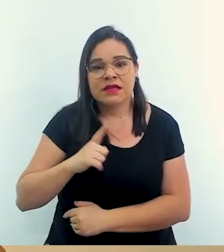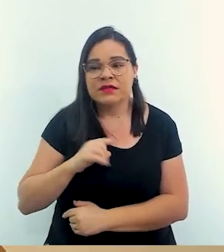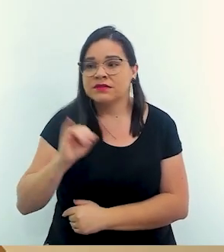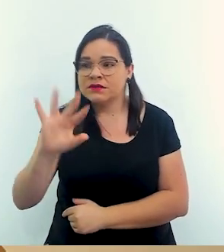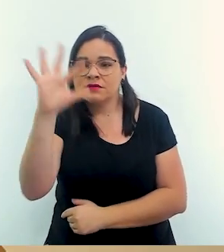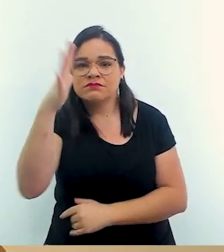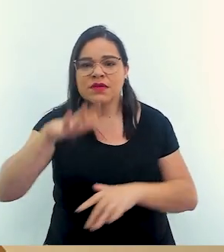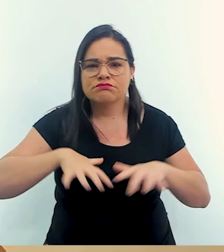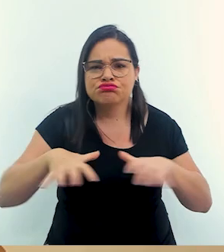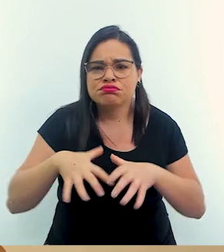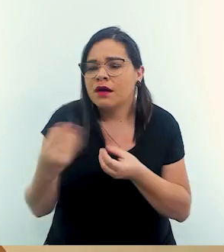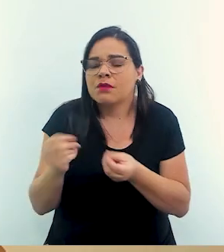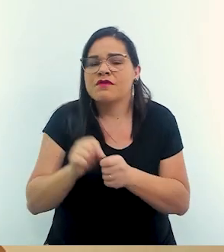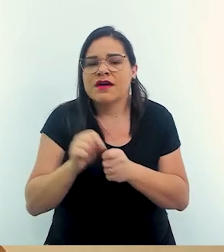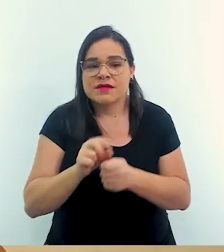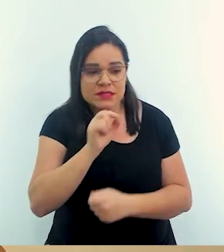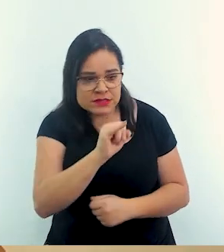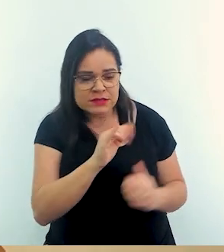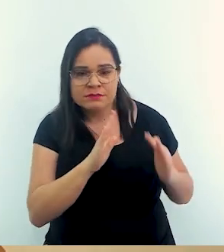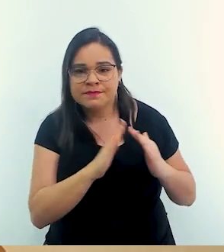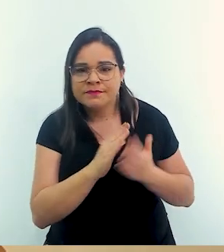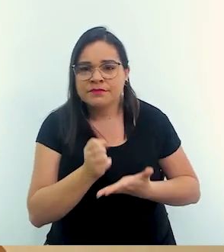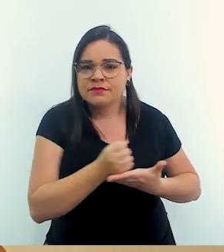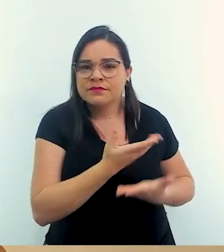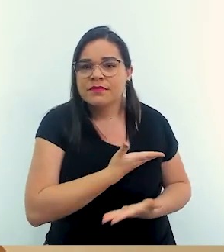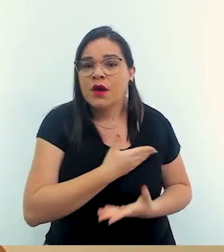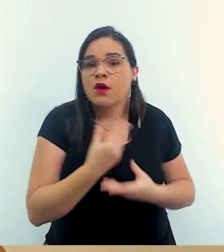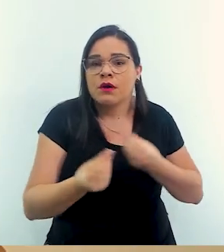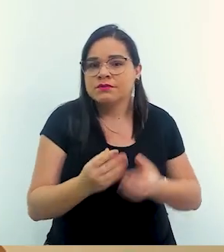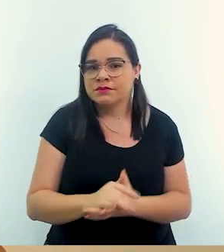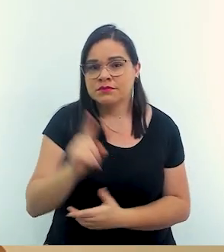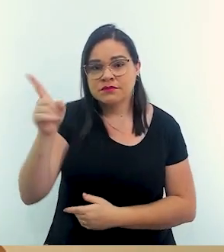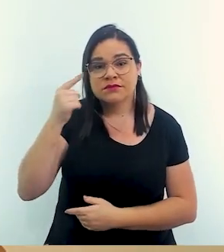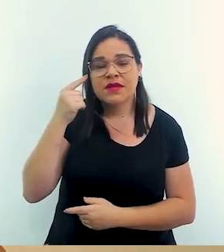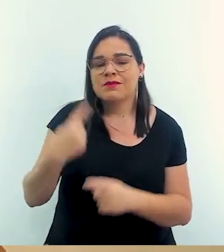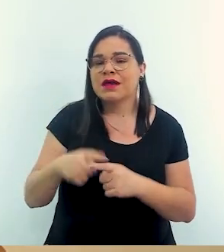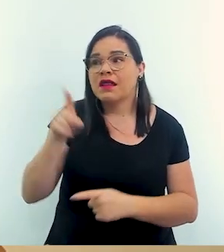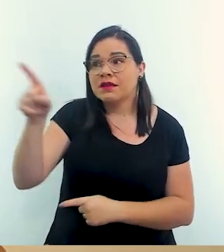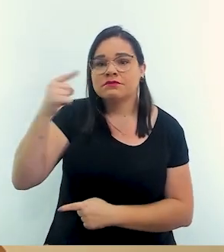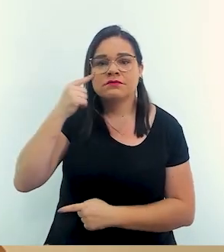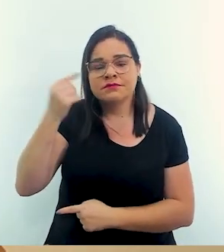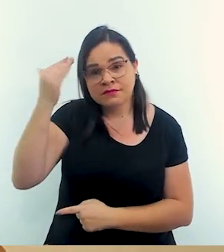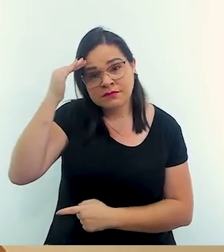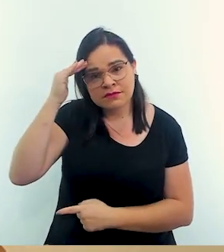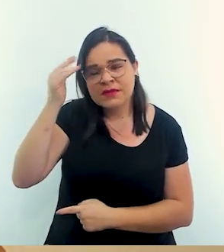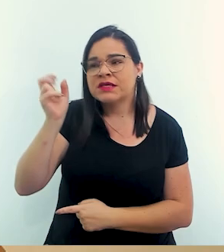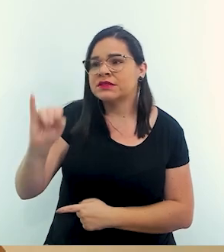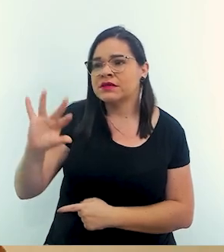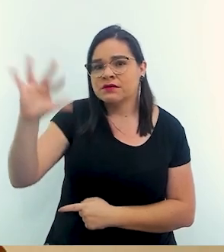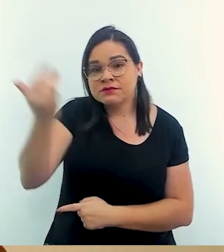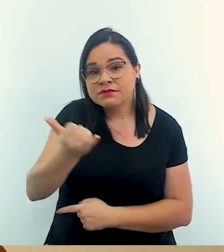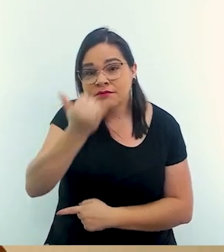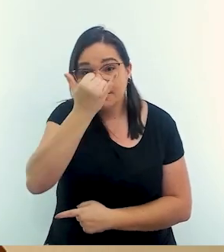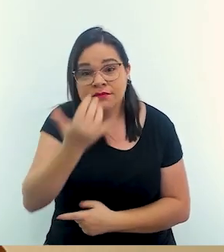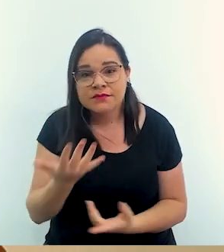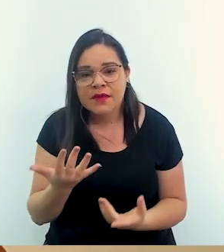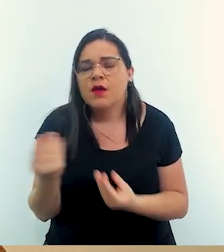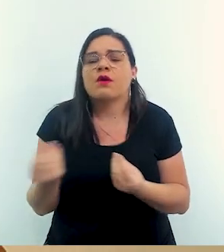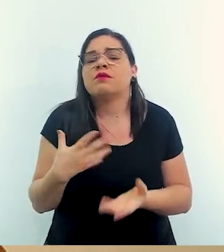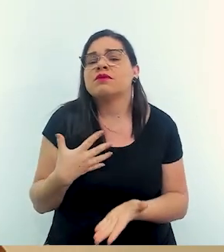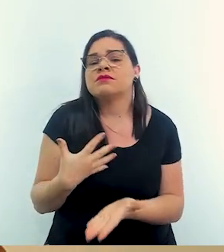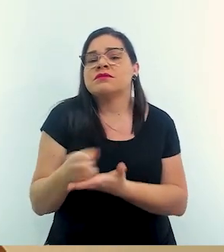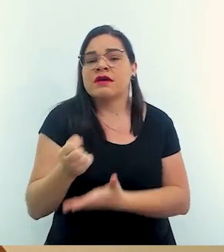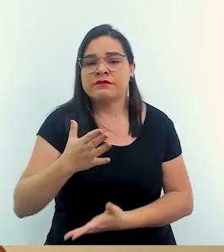comportar no terremoto como atender o coleguinha no terremoto por quê? porque o Japão já entendeu o que acontecer no desastre